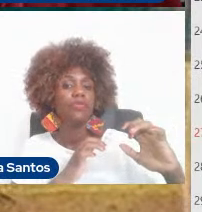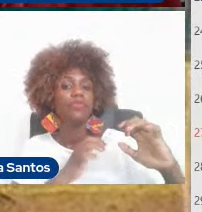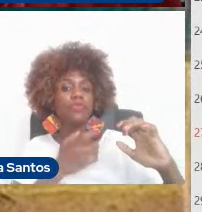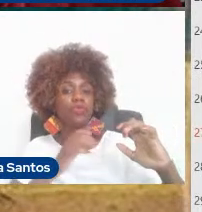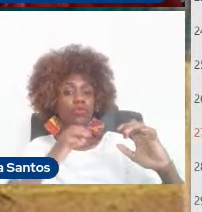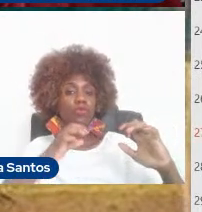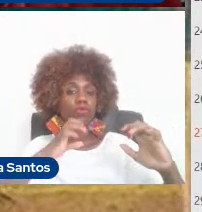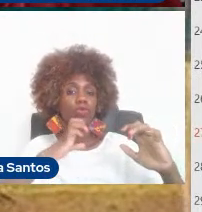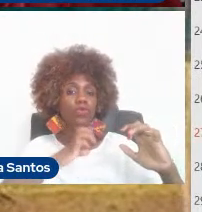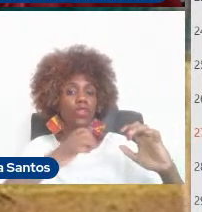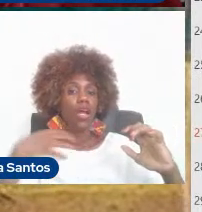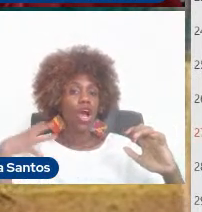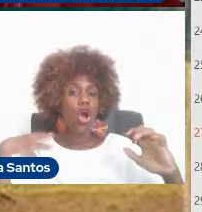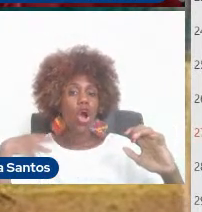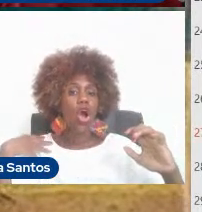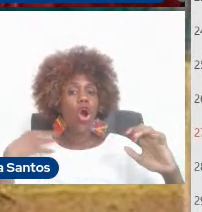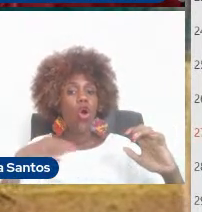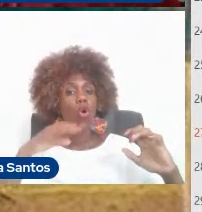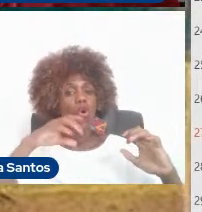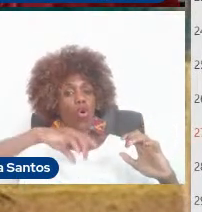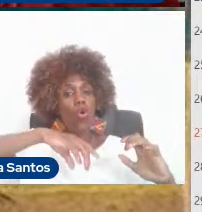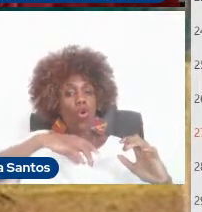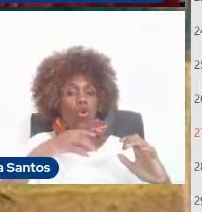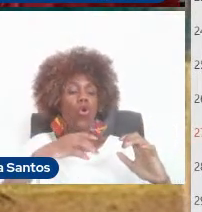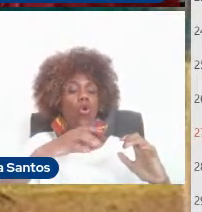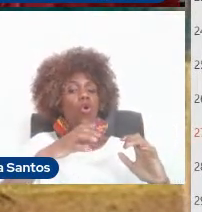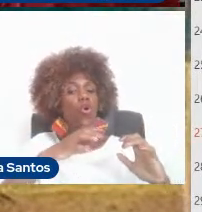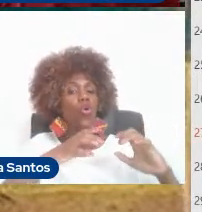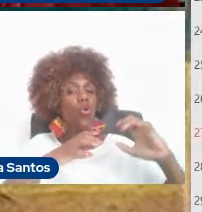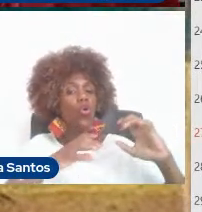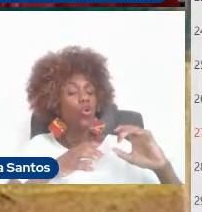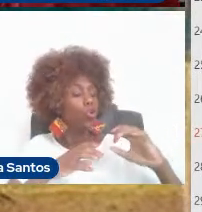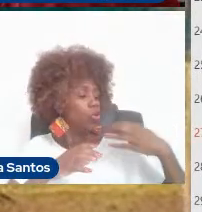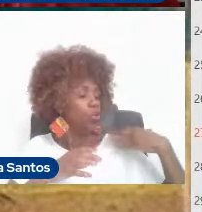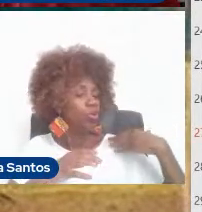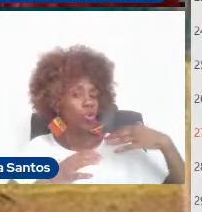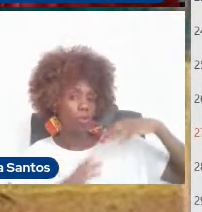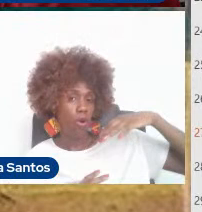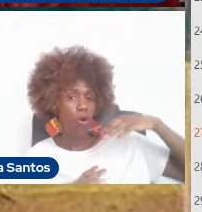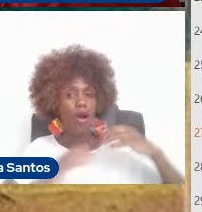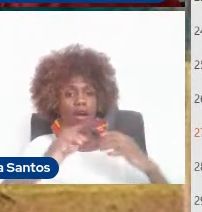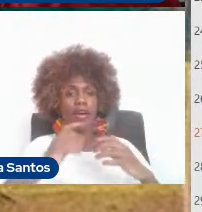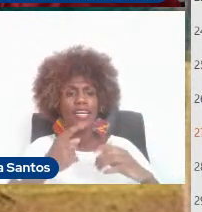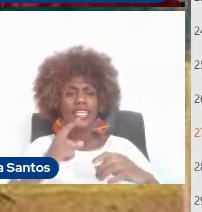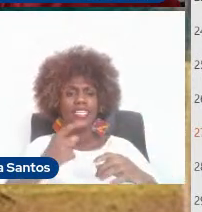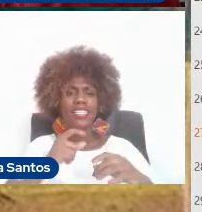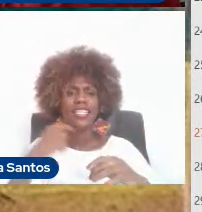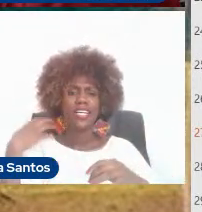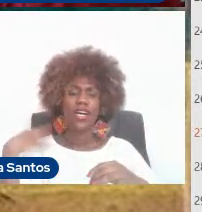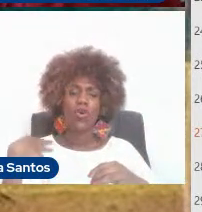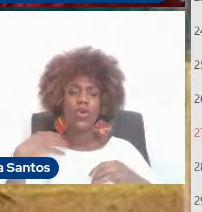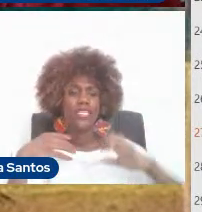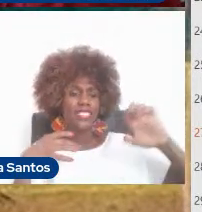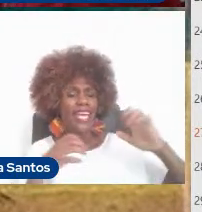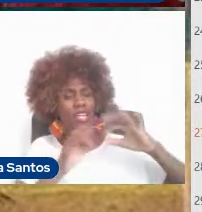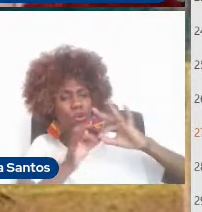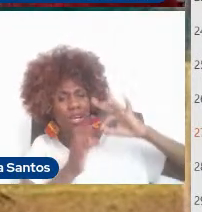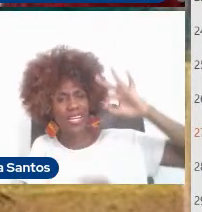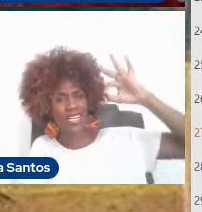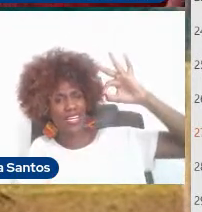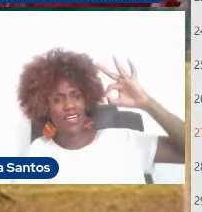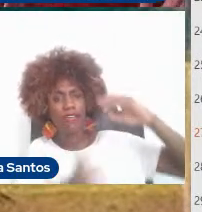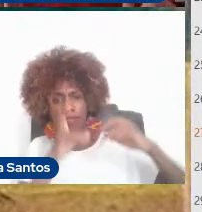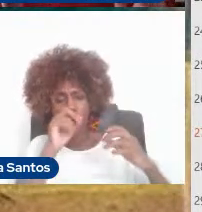do lado direito todo do corpo, um alongamento exagerado do lado esquerdo, uma